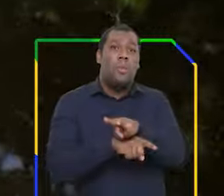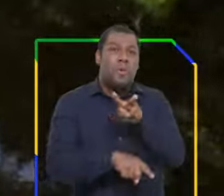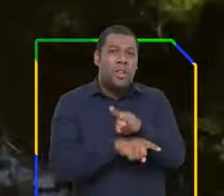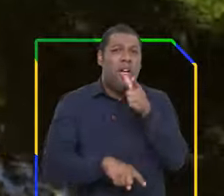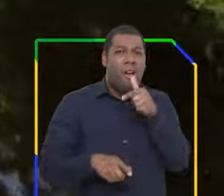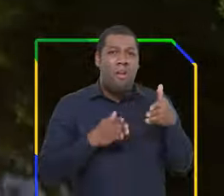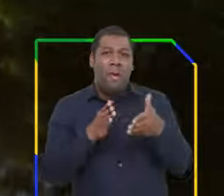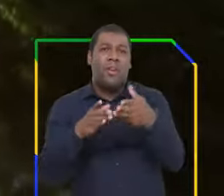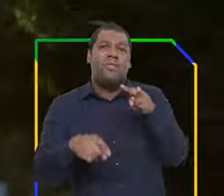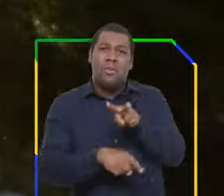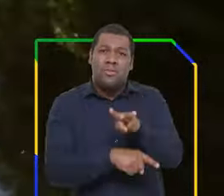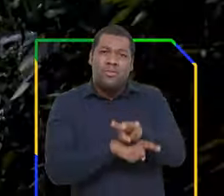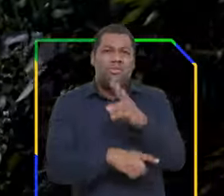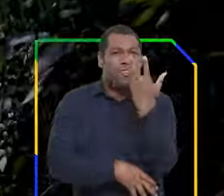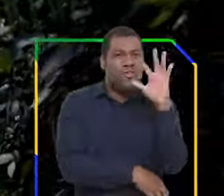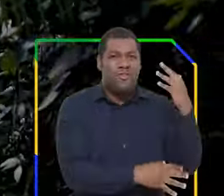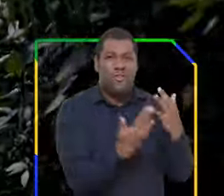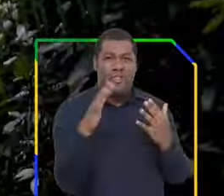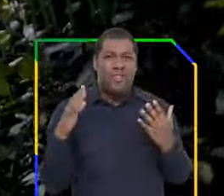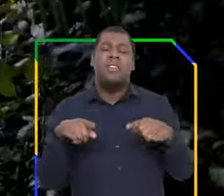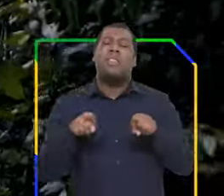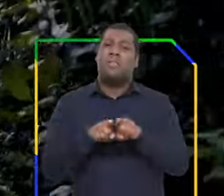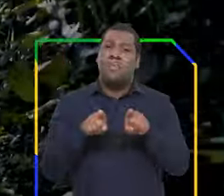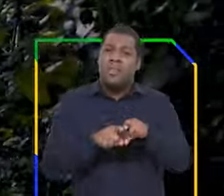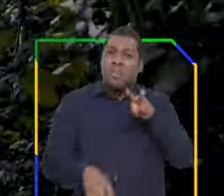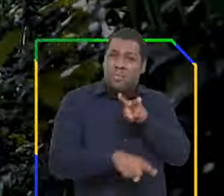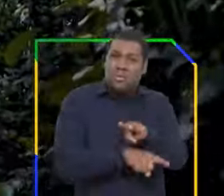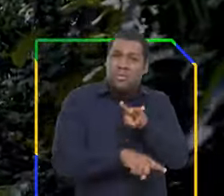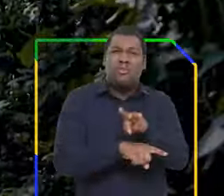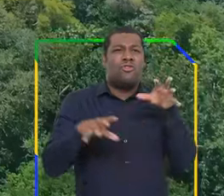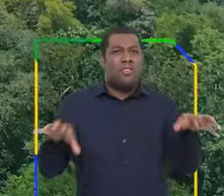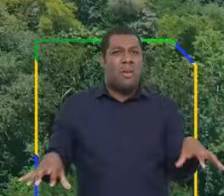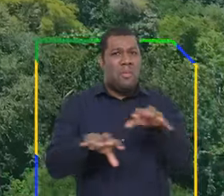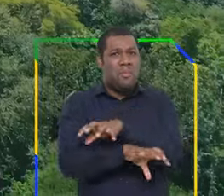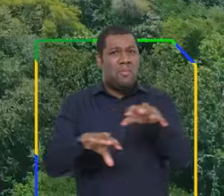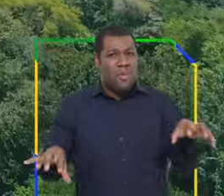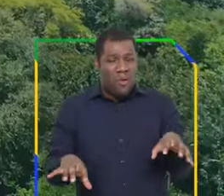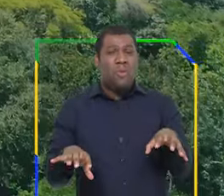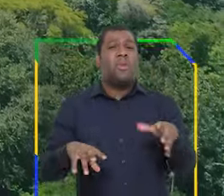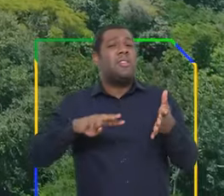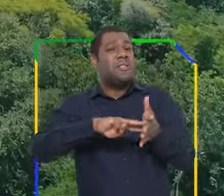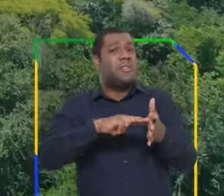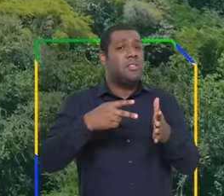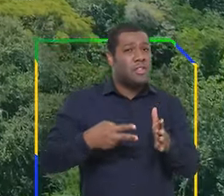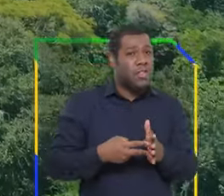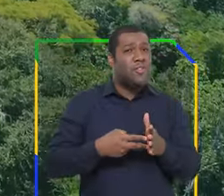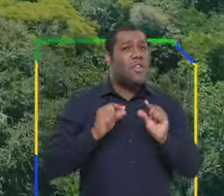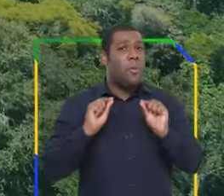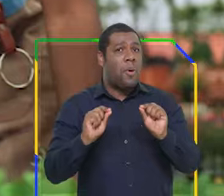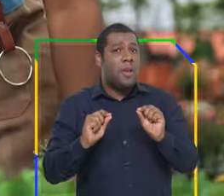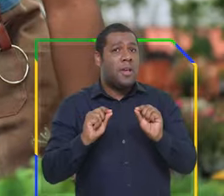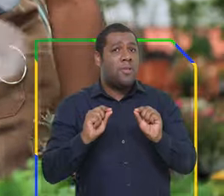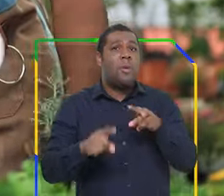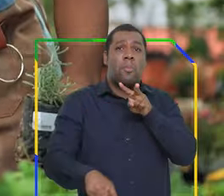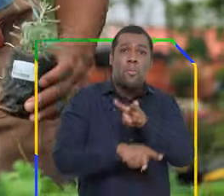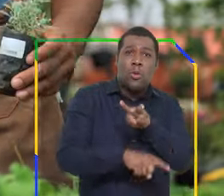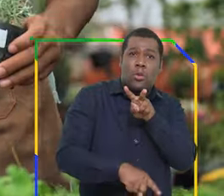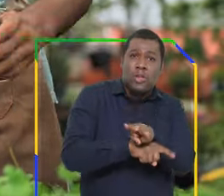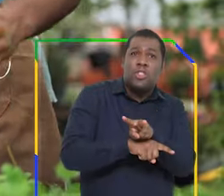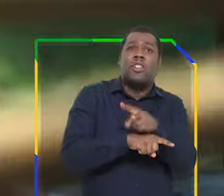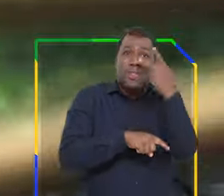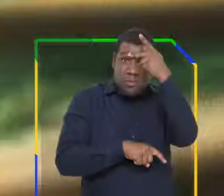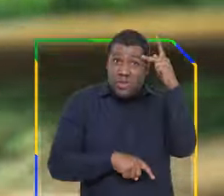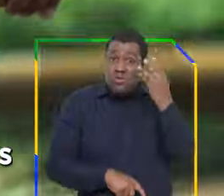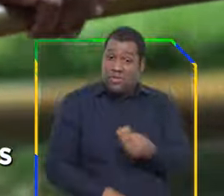os rios, as florestas, a nossa rica biodiversidade, estamos, na verdade, protegendo e cuidando